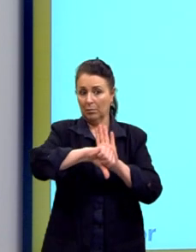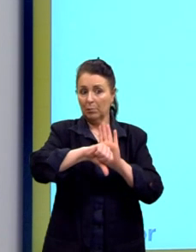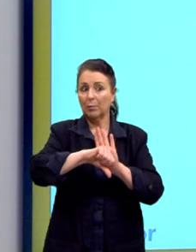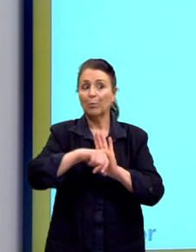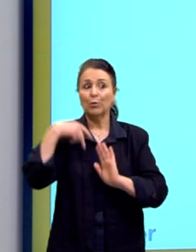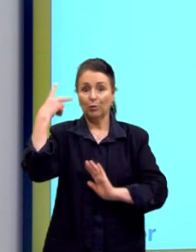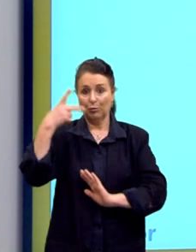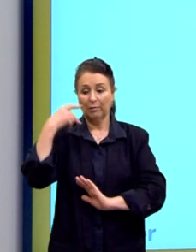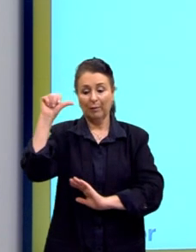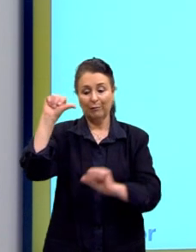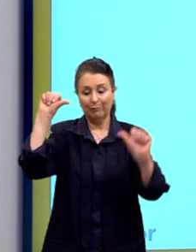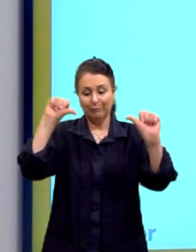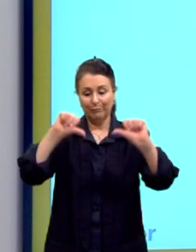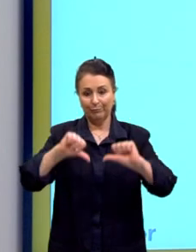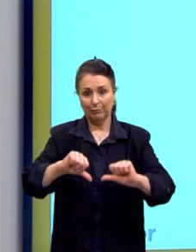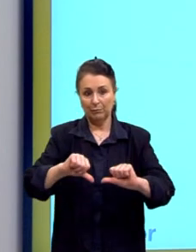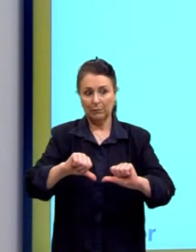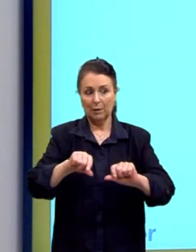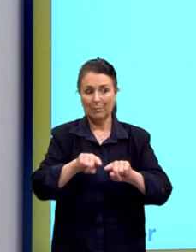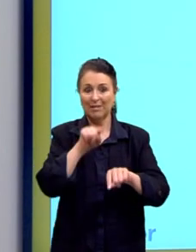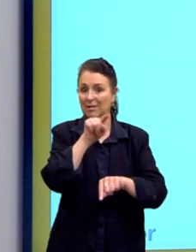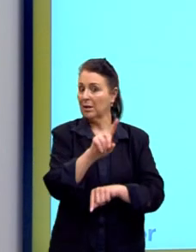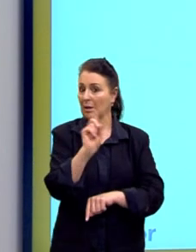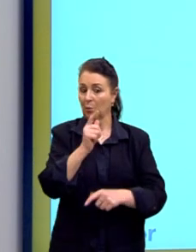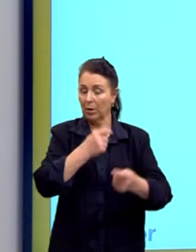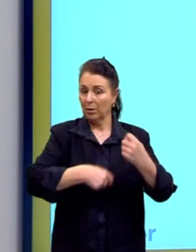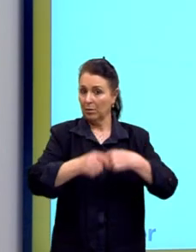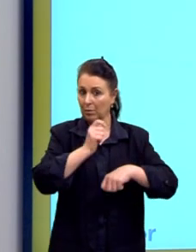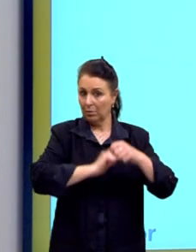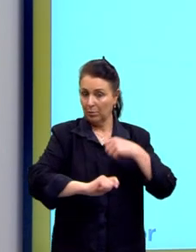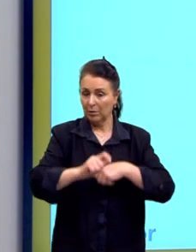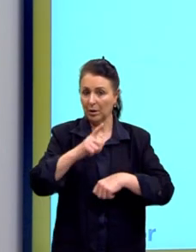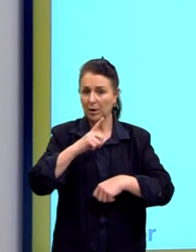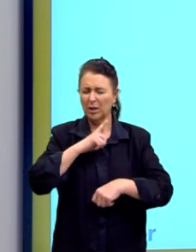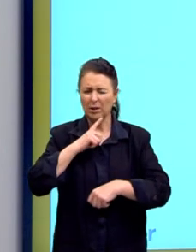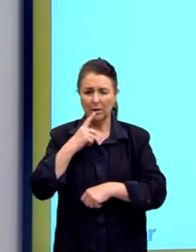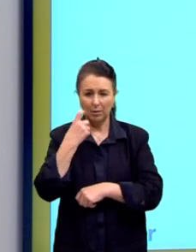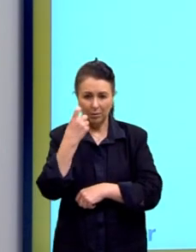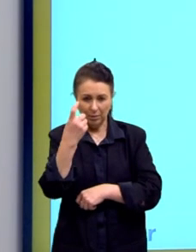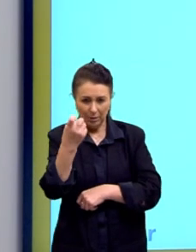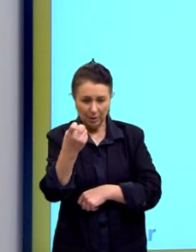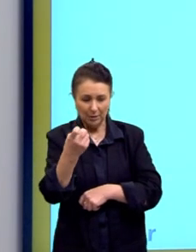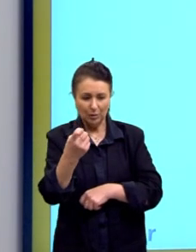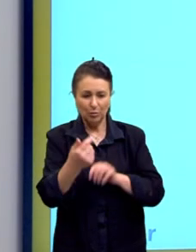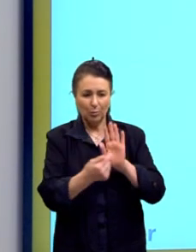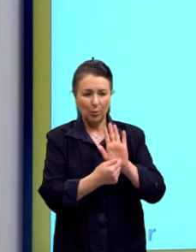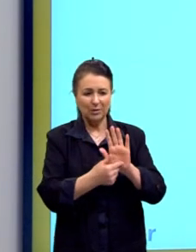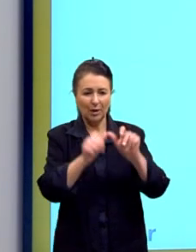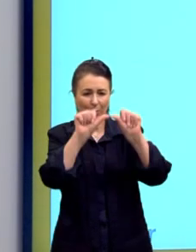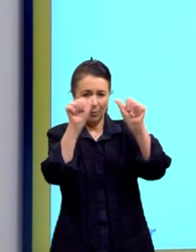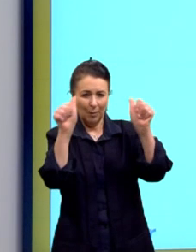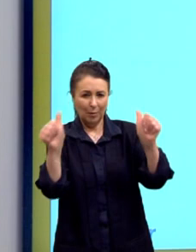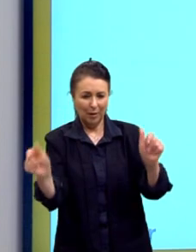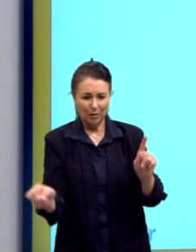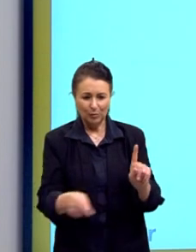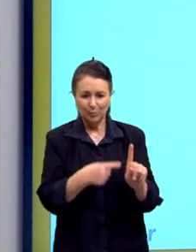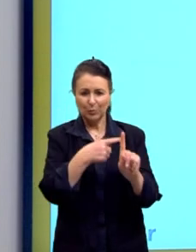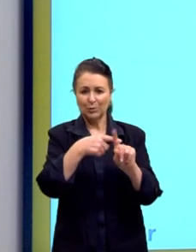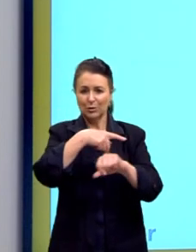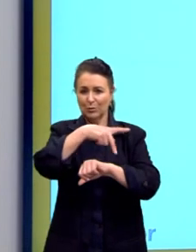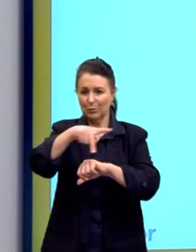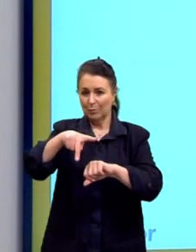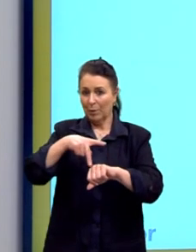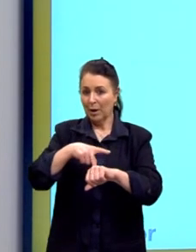mas ele não é economista e, além do mais, tem interesse em apresentar uma imagem positiva do país aos